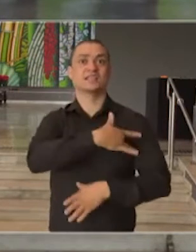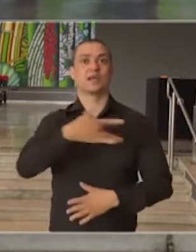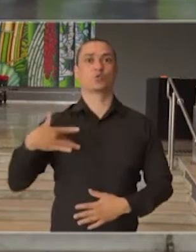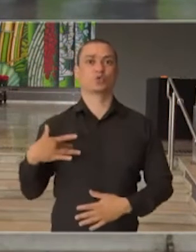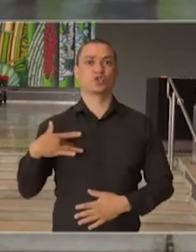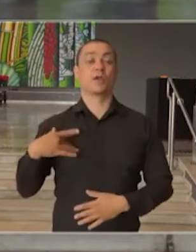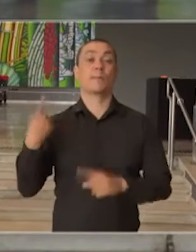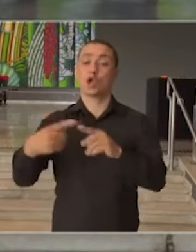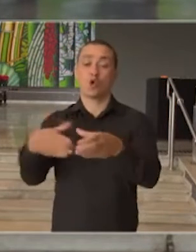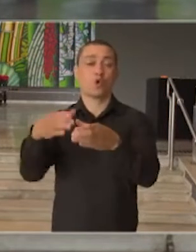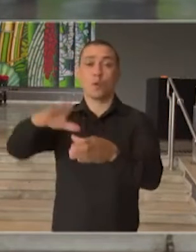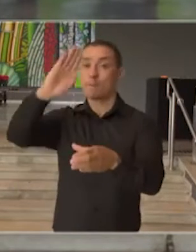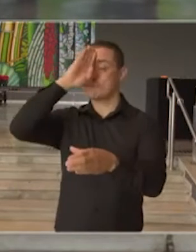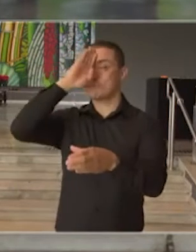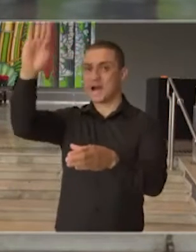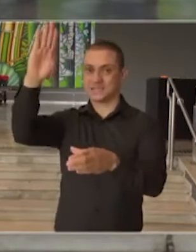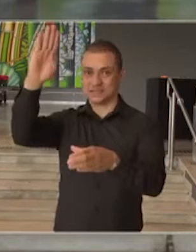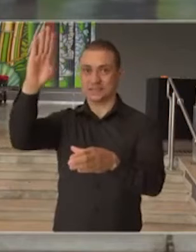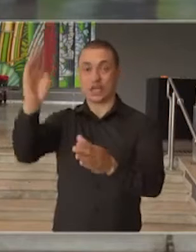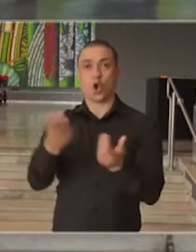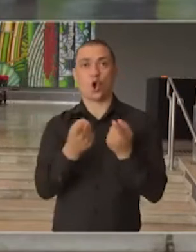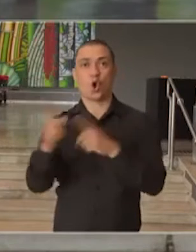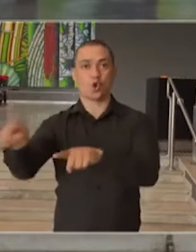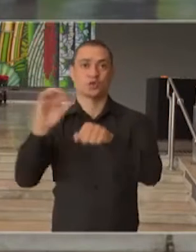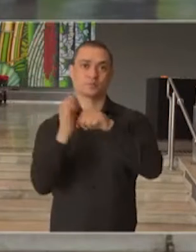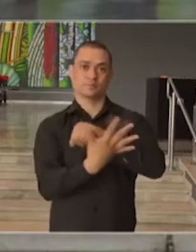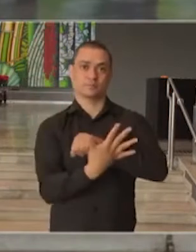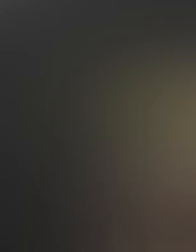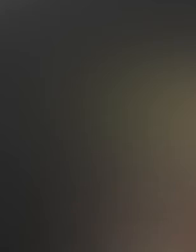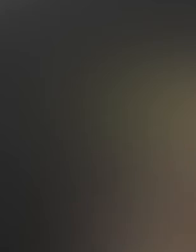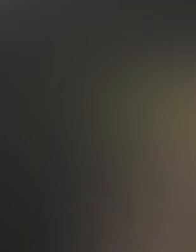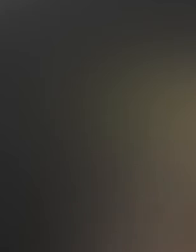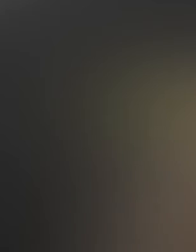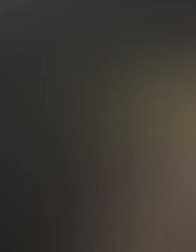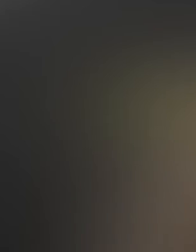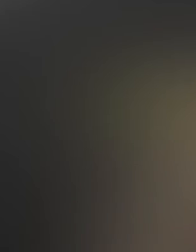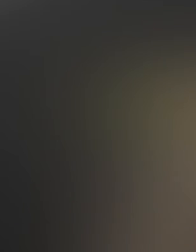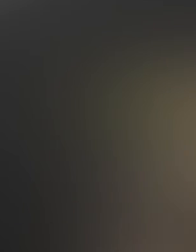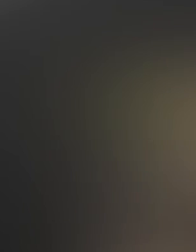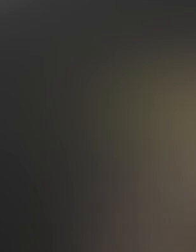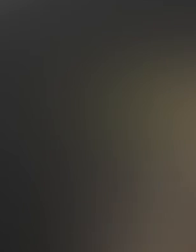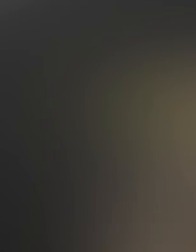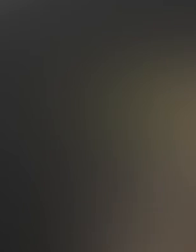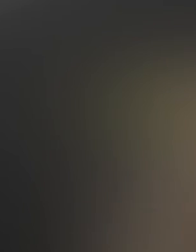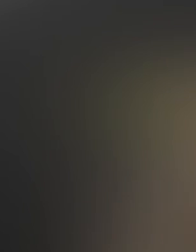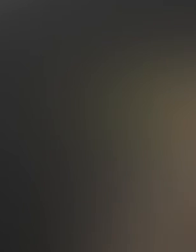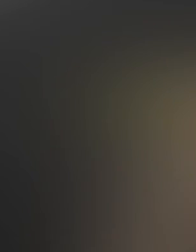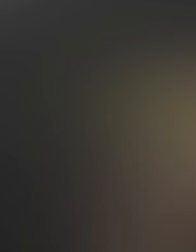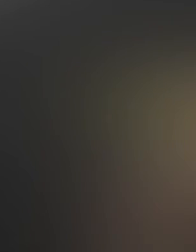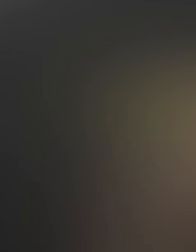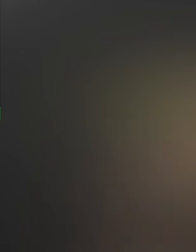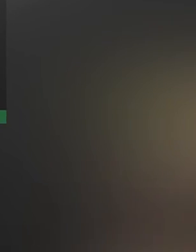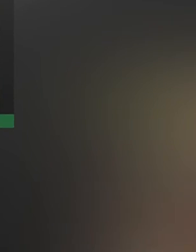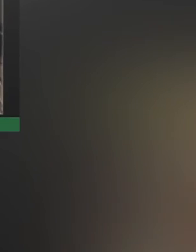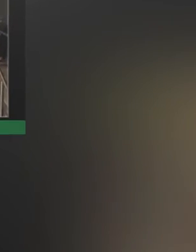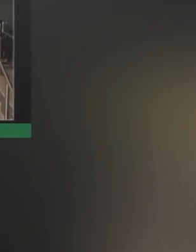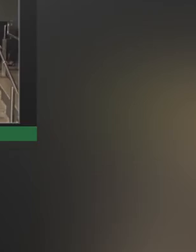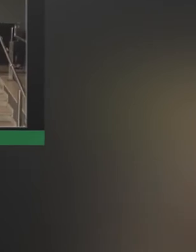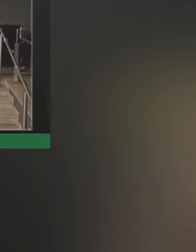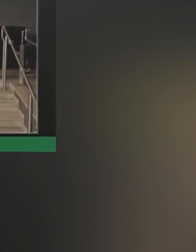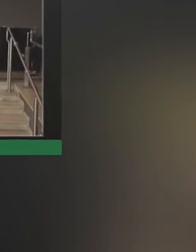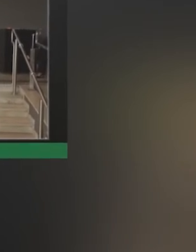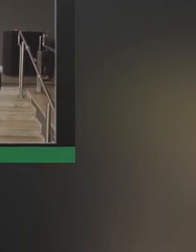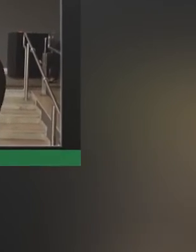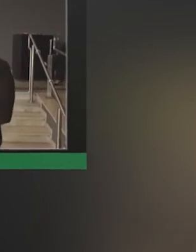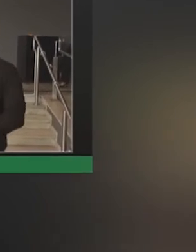prioritário no programa de combate à Covid-19. A Secretaria de Saúde do estado de São Paulo, em parceria com